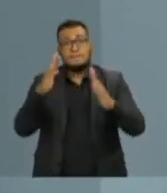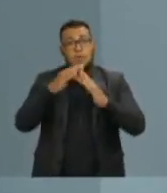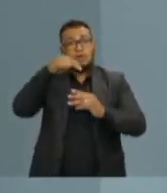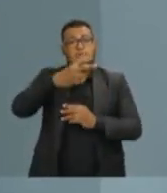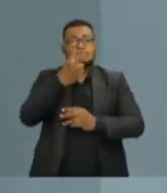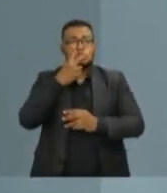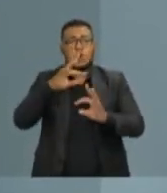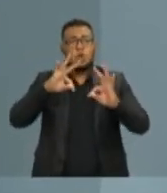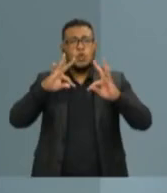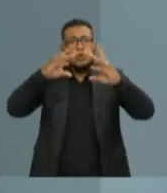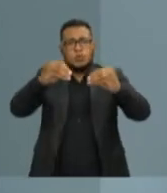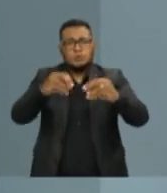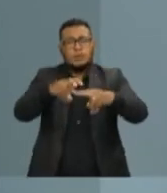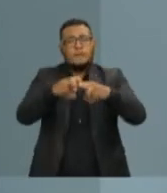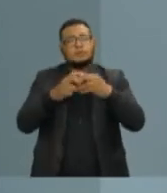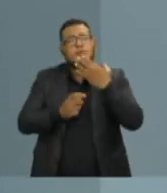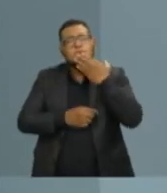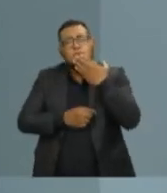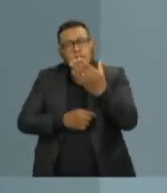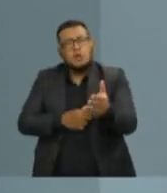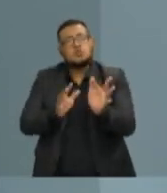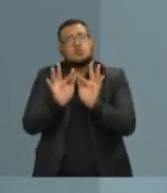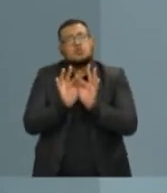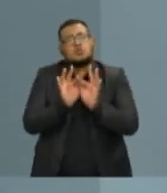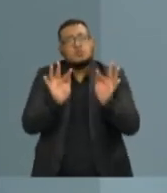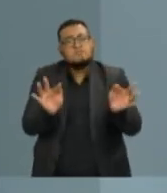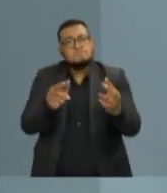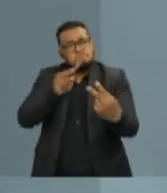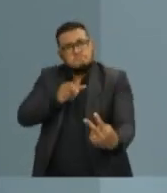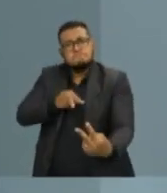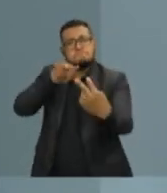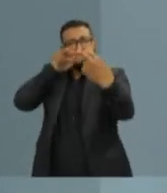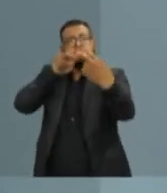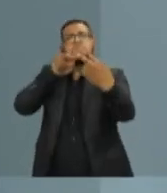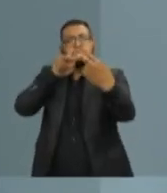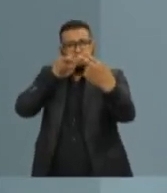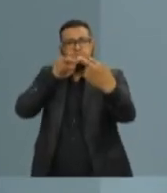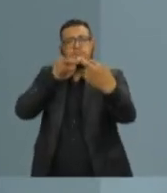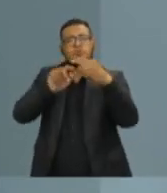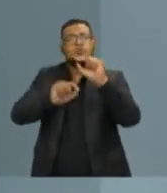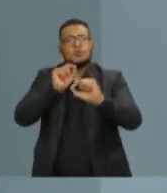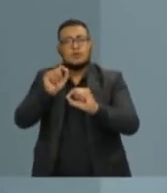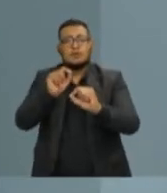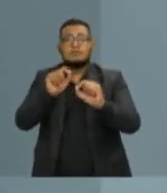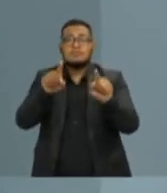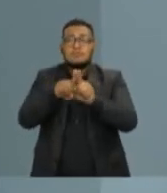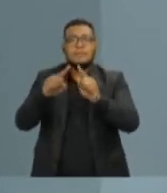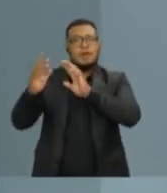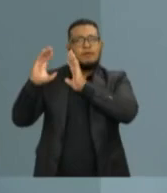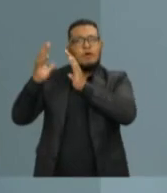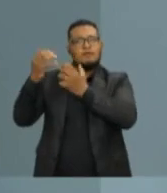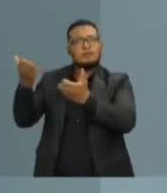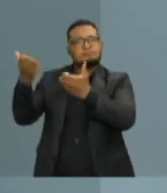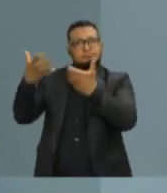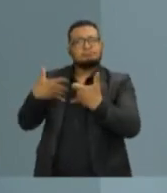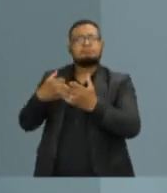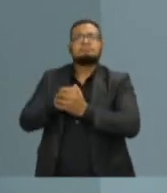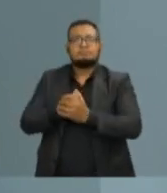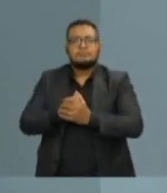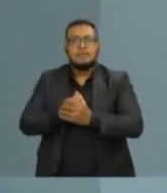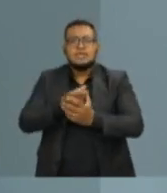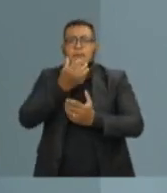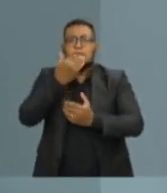peço a você, com muita humildade, olhando nos seus olhos, telespectador e ouvinte que também nos acompanha na rádio, o seu